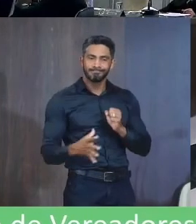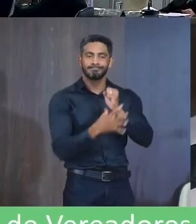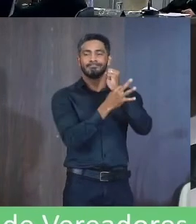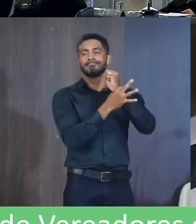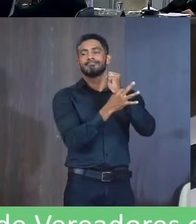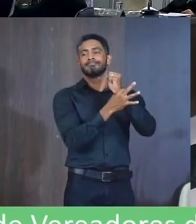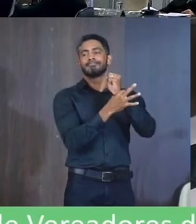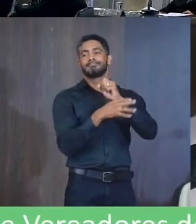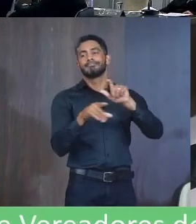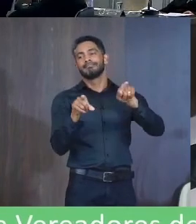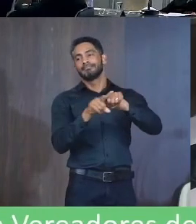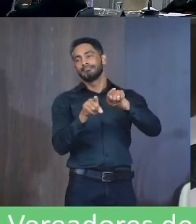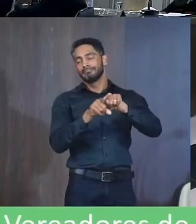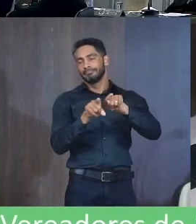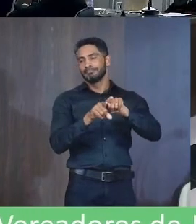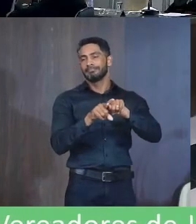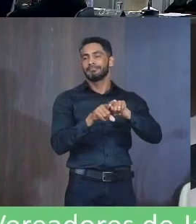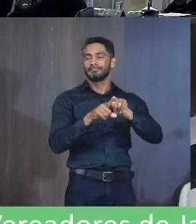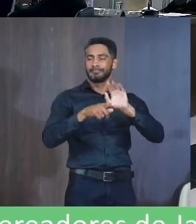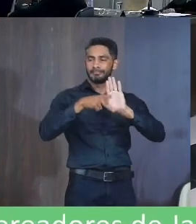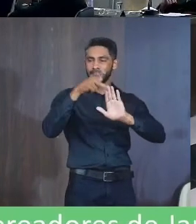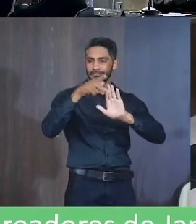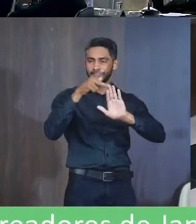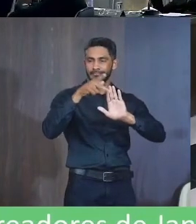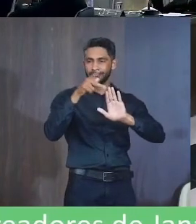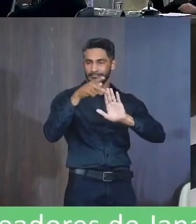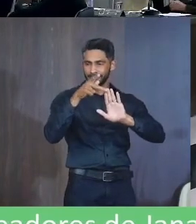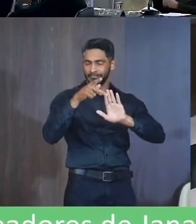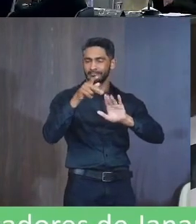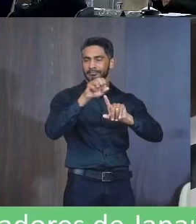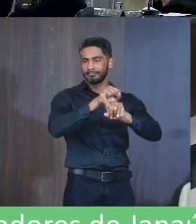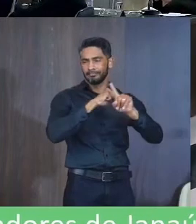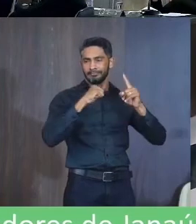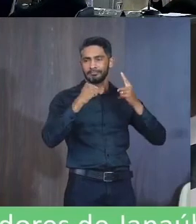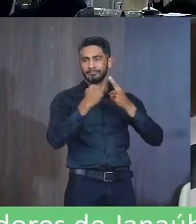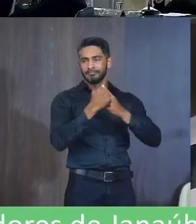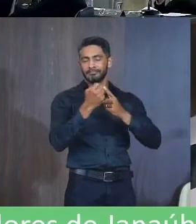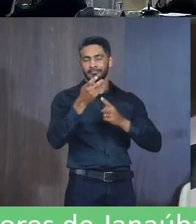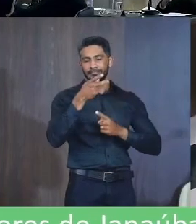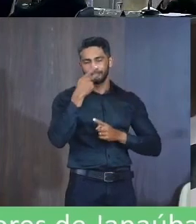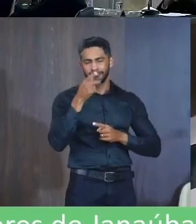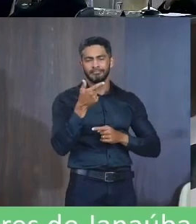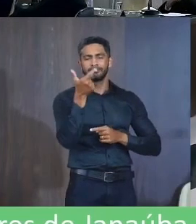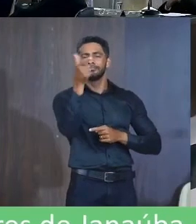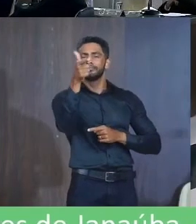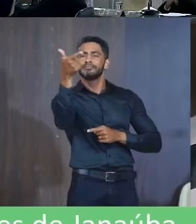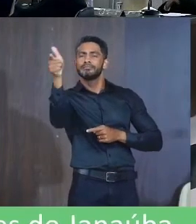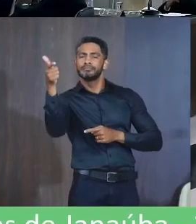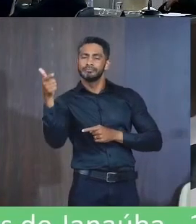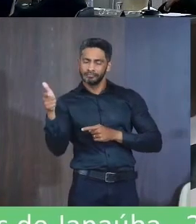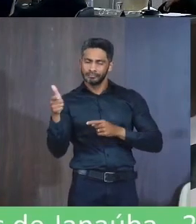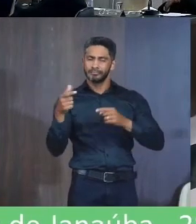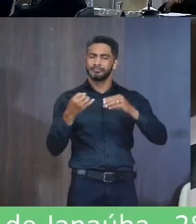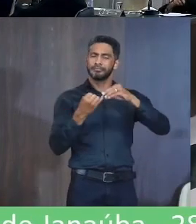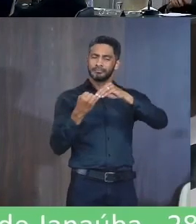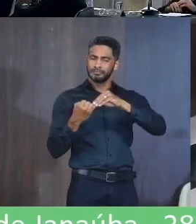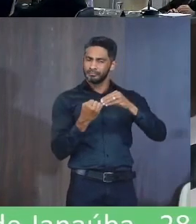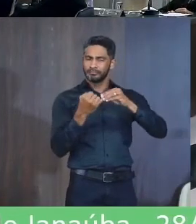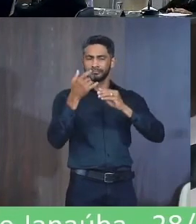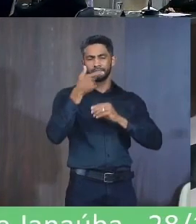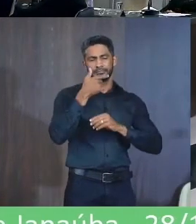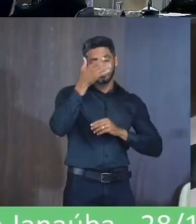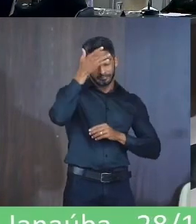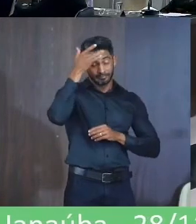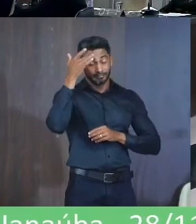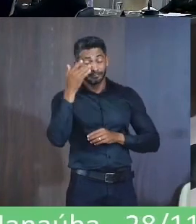E além Desses projetos Sociais Para as crianças Também Como foi citado Asilo E outros Para adultos Para idosos